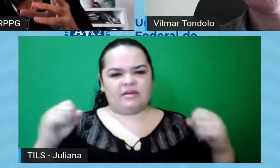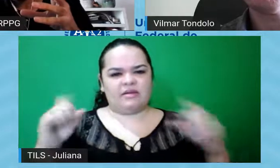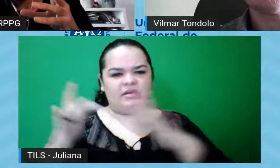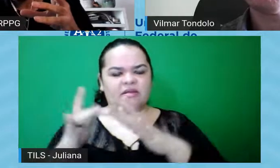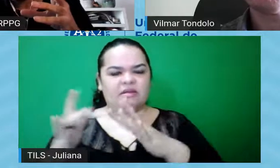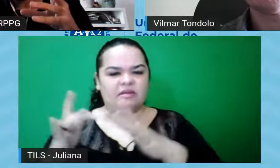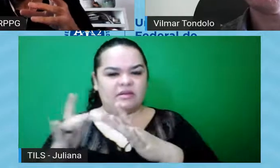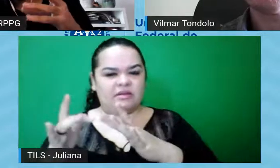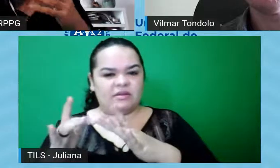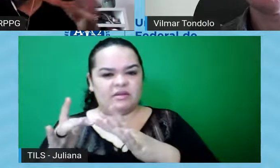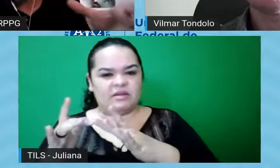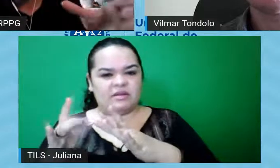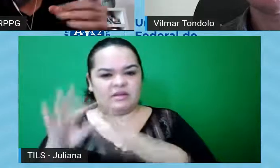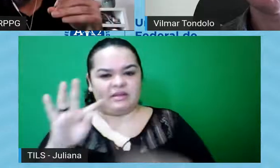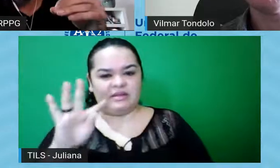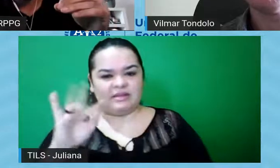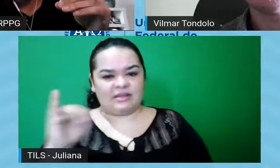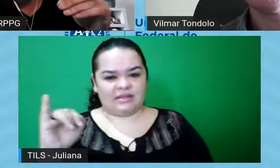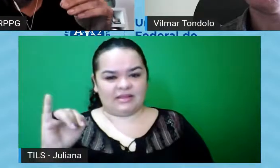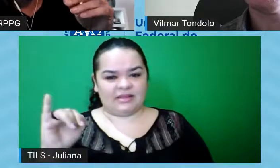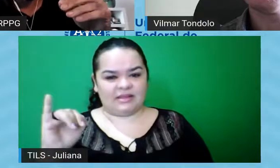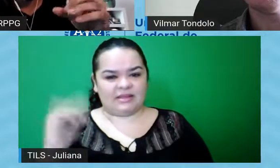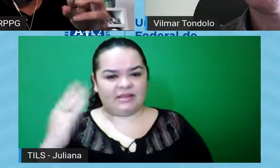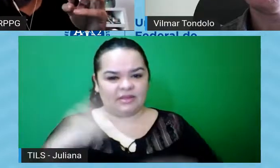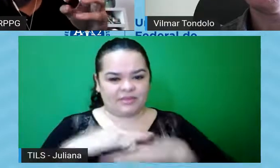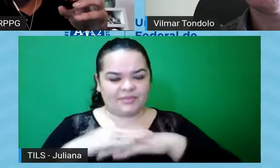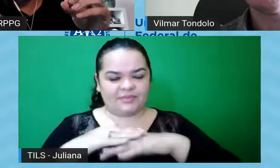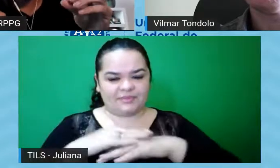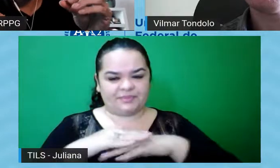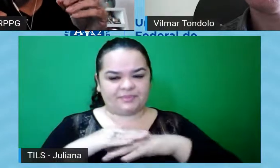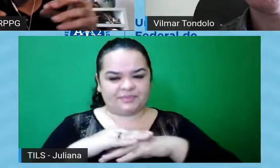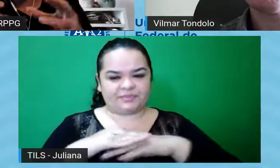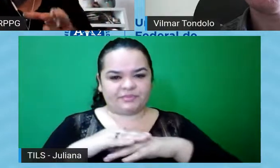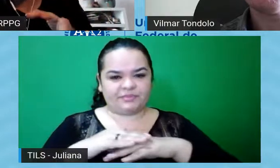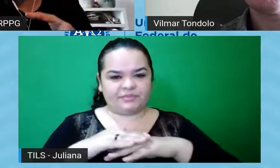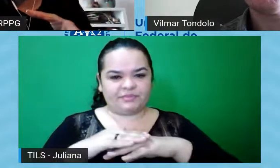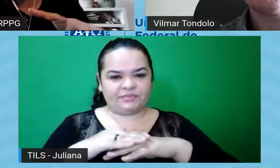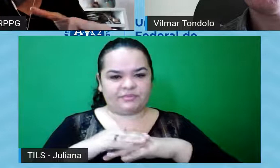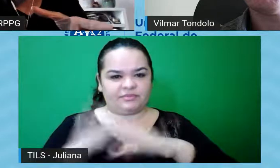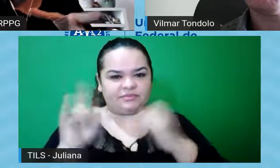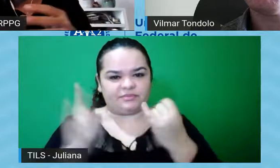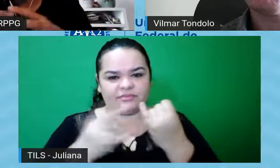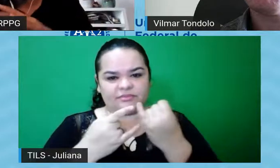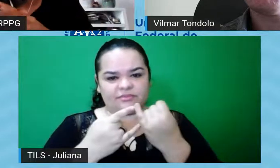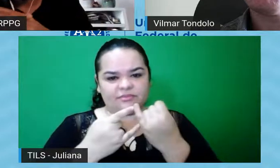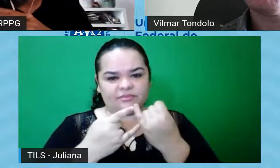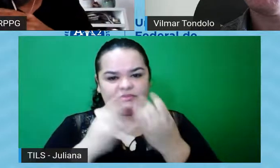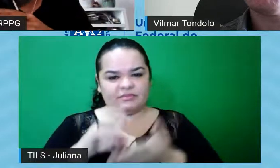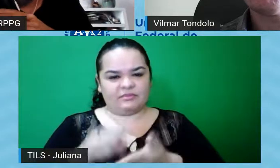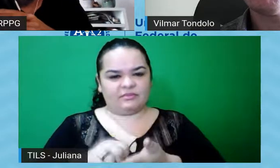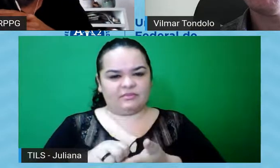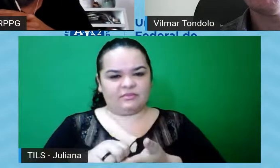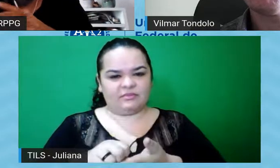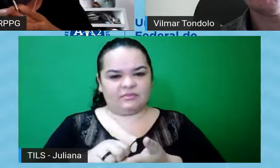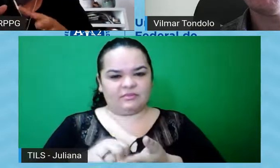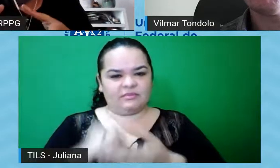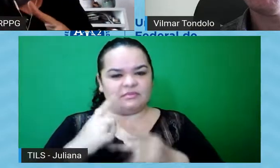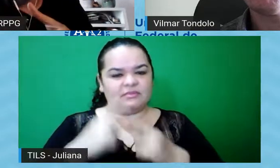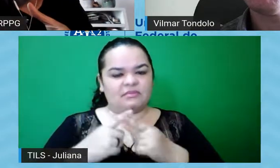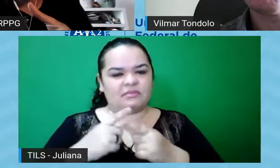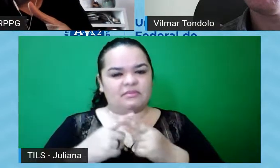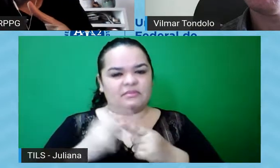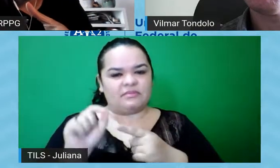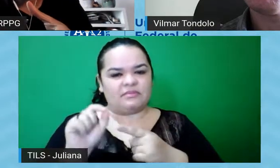TI aqui da universidade, eles conversaram com a gente, a questão de não estar cadastrado no CEP, é porque a